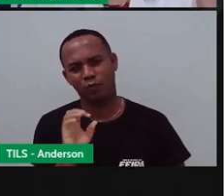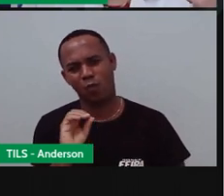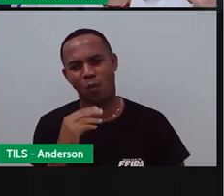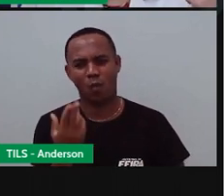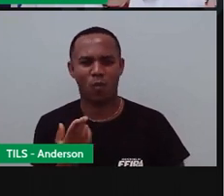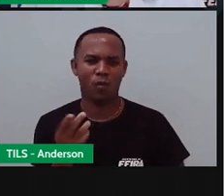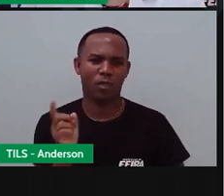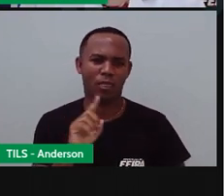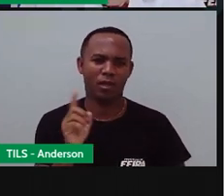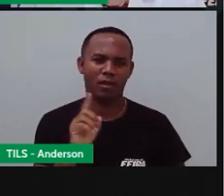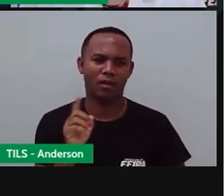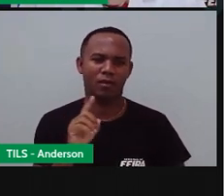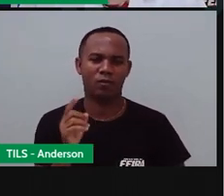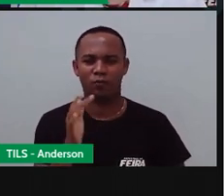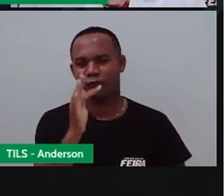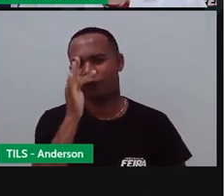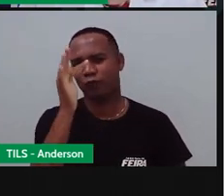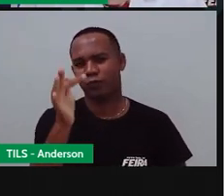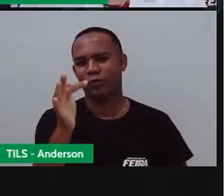passado, Anderson?